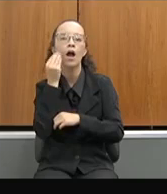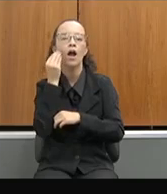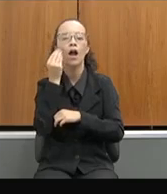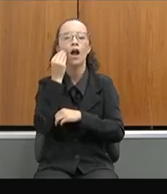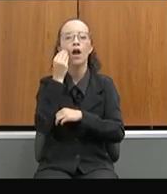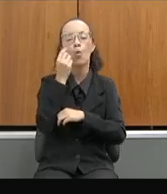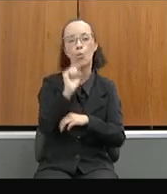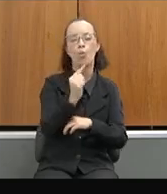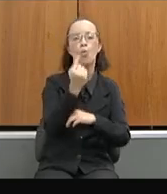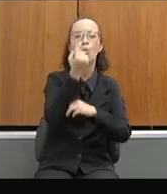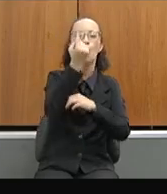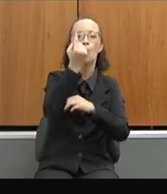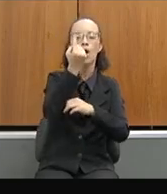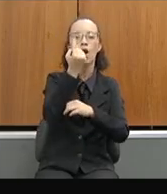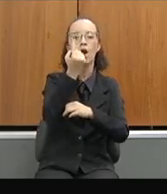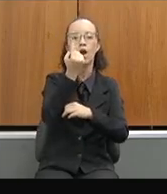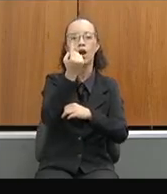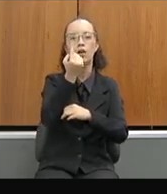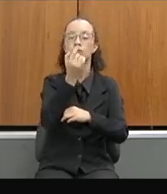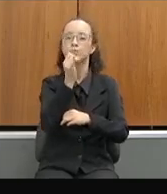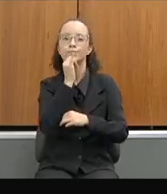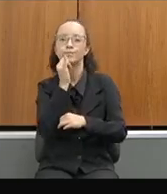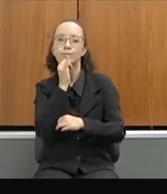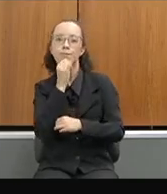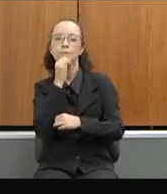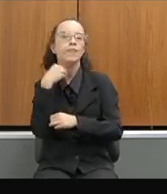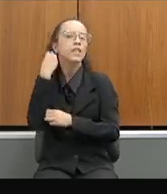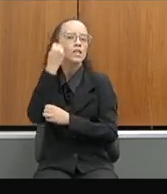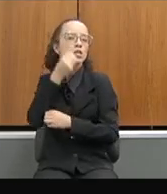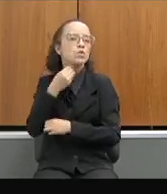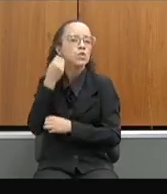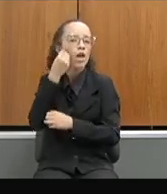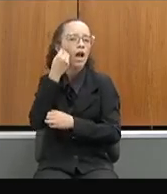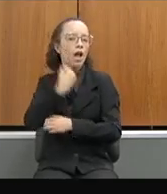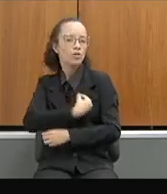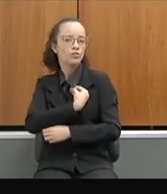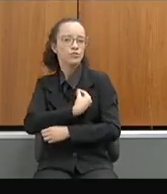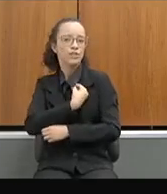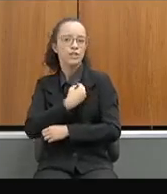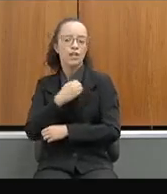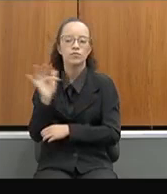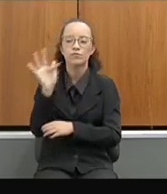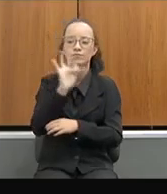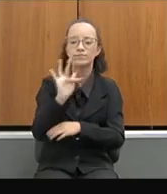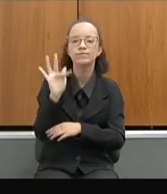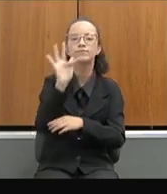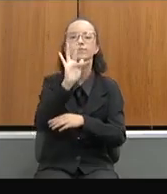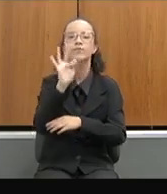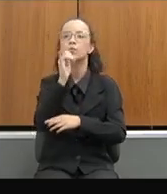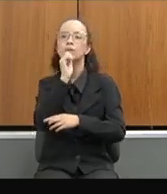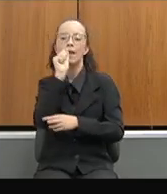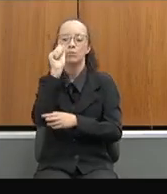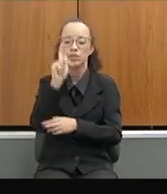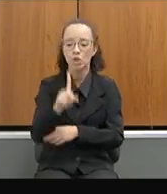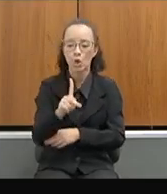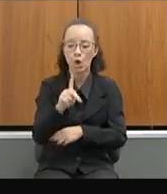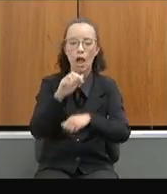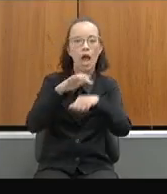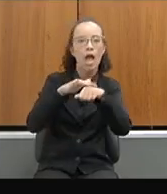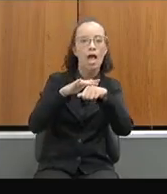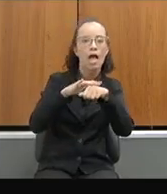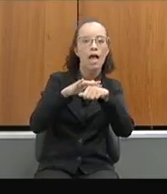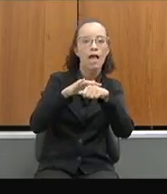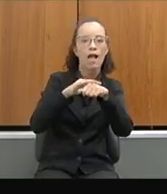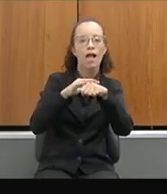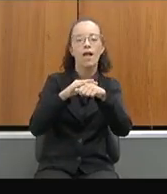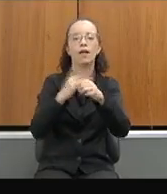gratificações, já que a carreira do ensino superior é cheia de peduricários, quando o professor aposenta ou fica doente, isso reduz